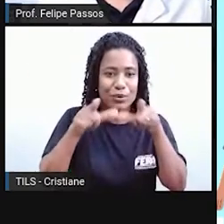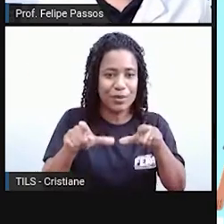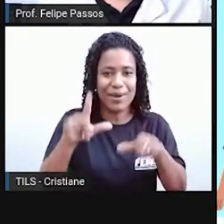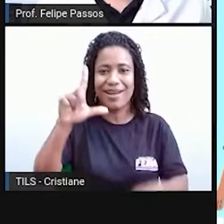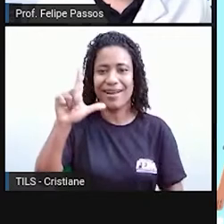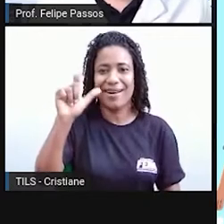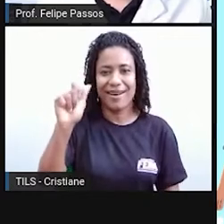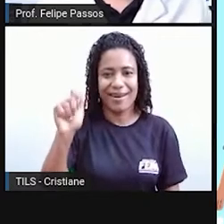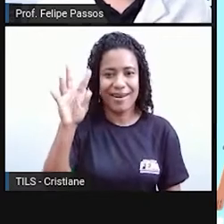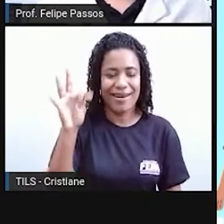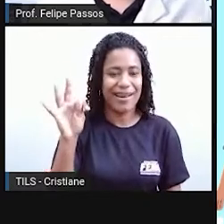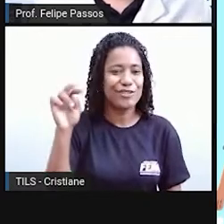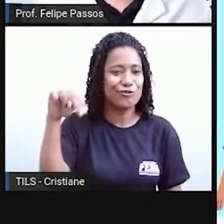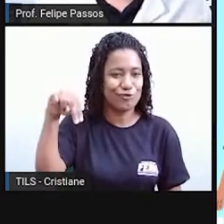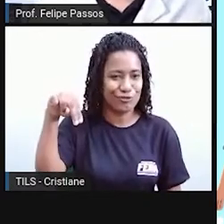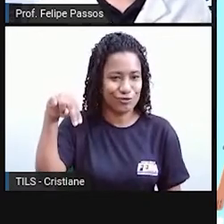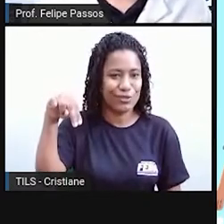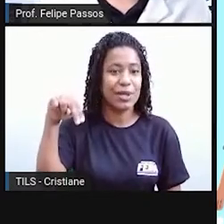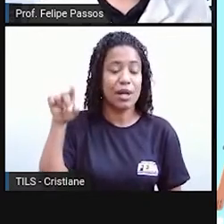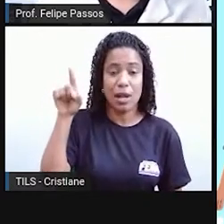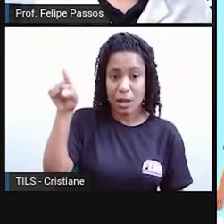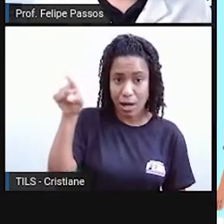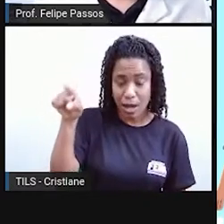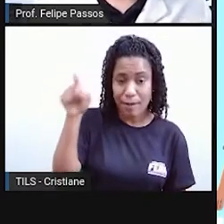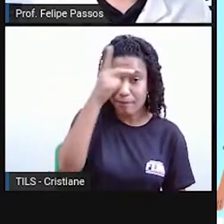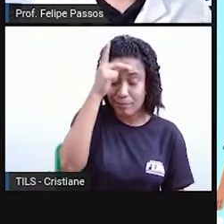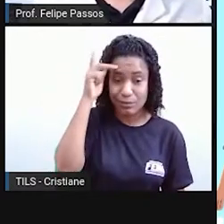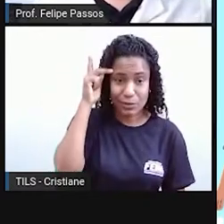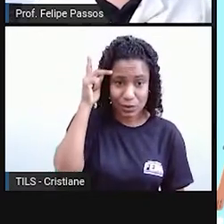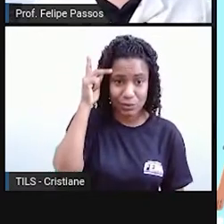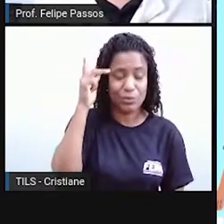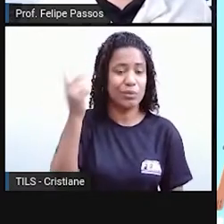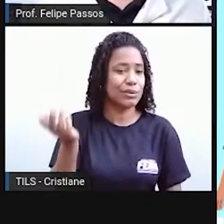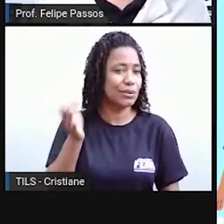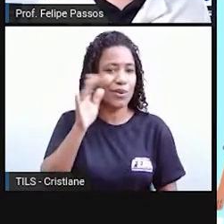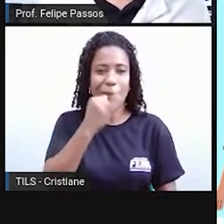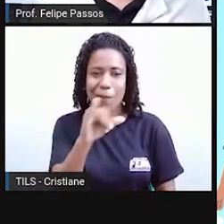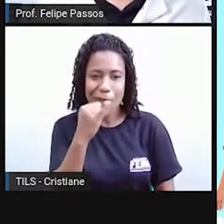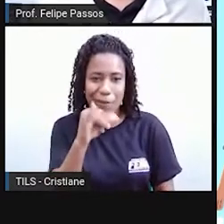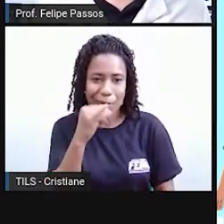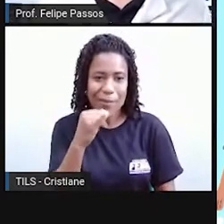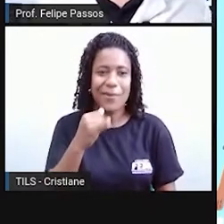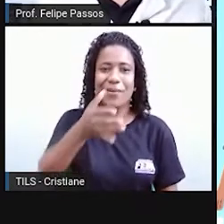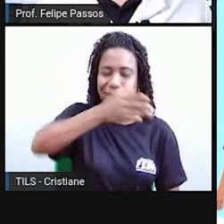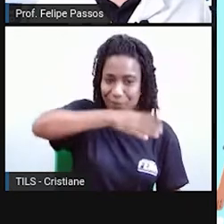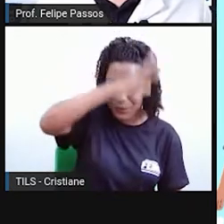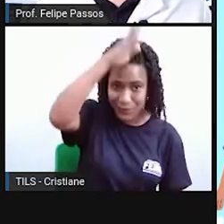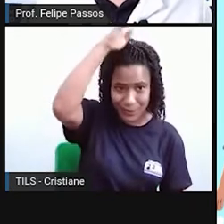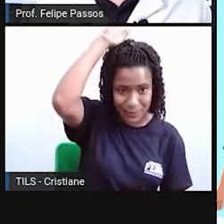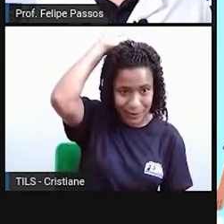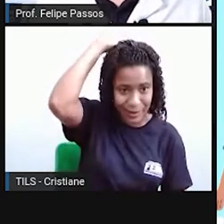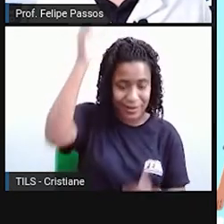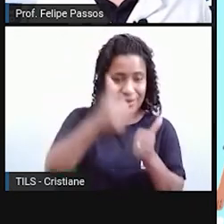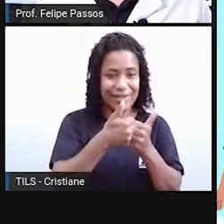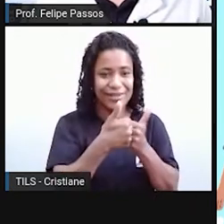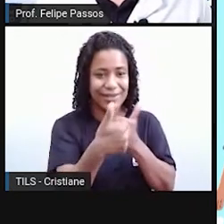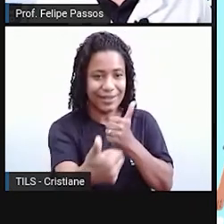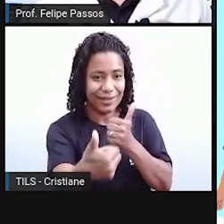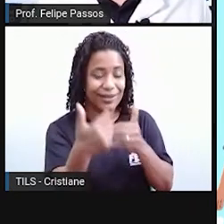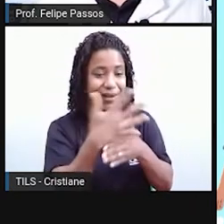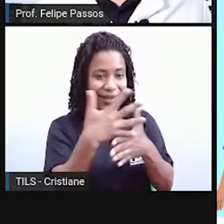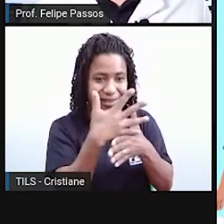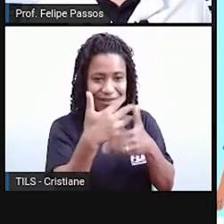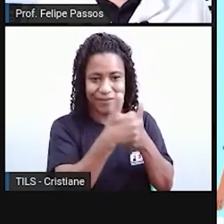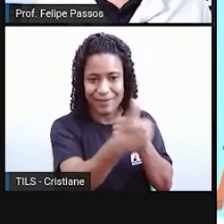sendo muito utilizado por aquelas populações ali de Roma, da Itália, das cidades próximas. Daí, o latim